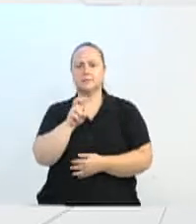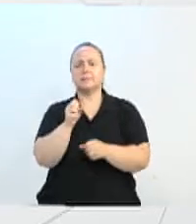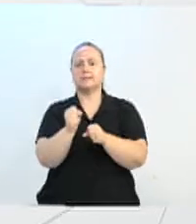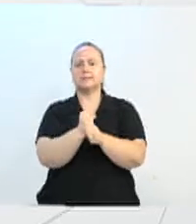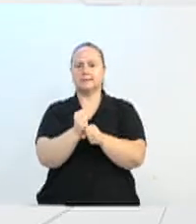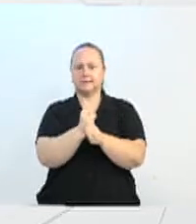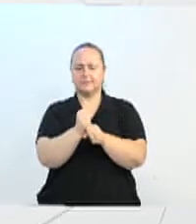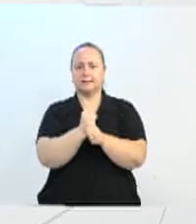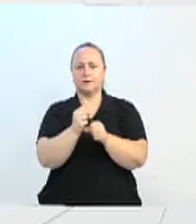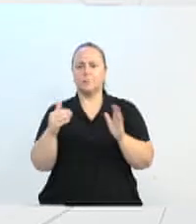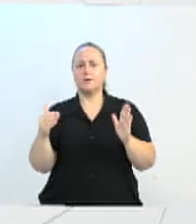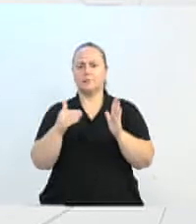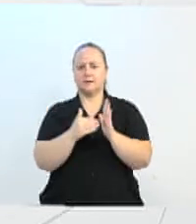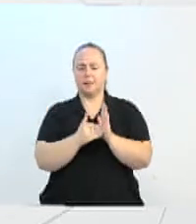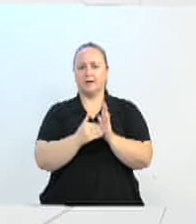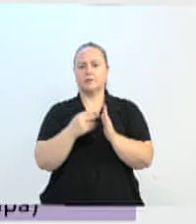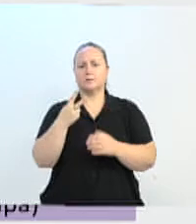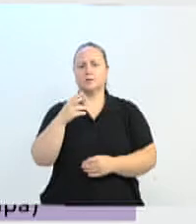então esse contrato vai até 2024.